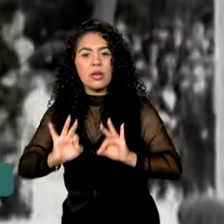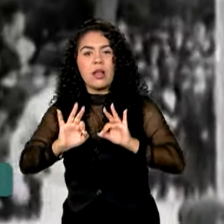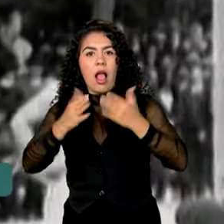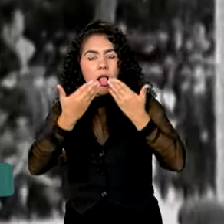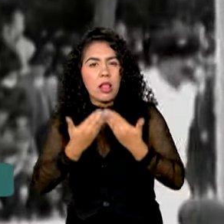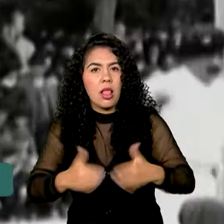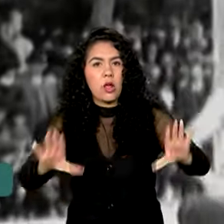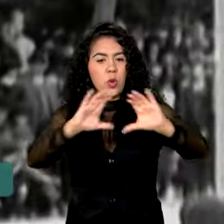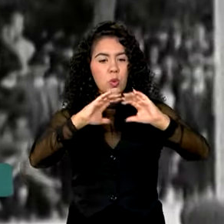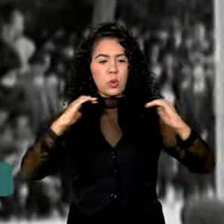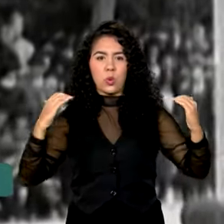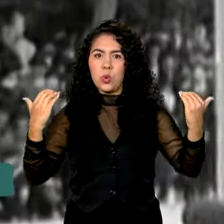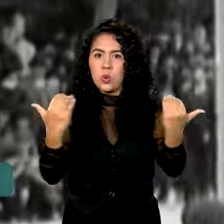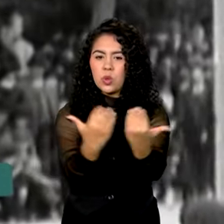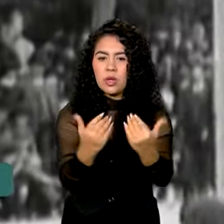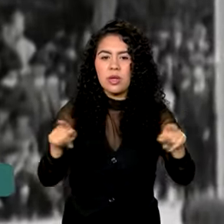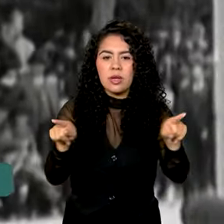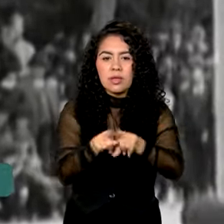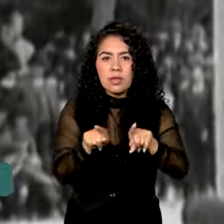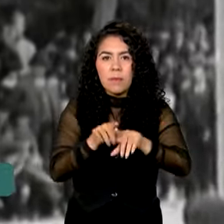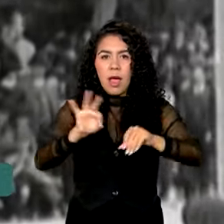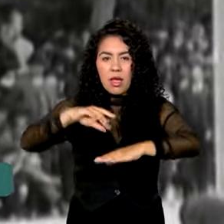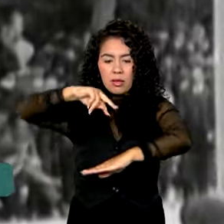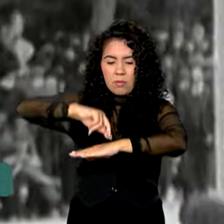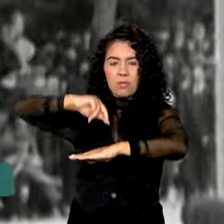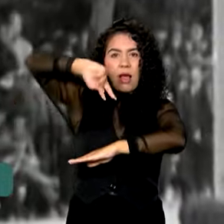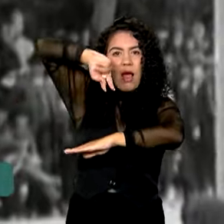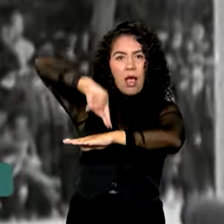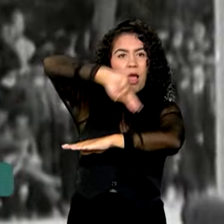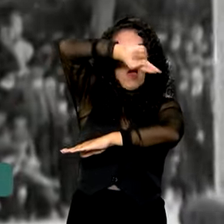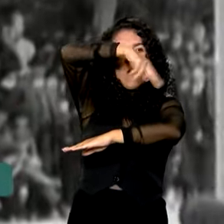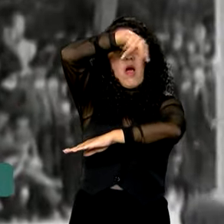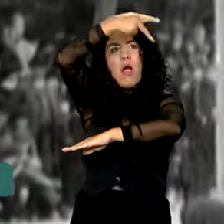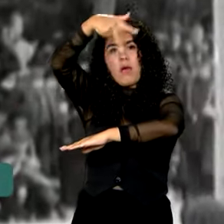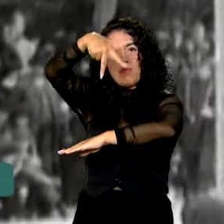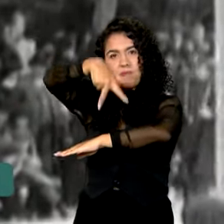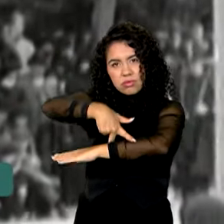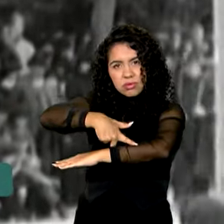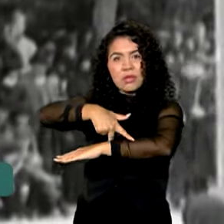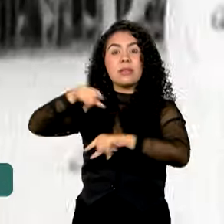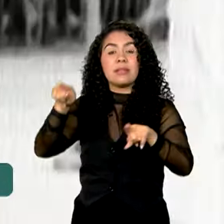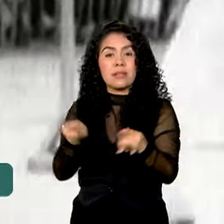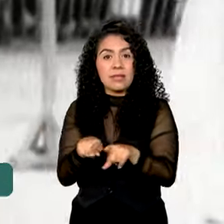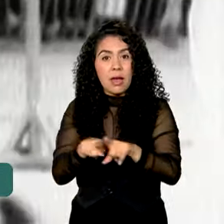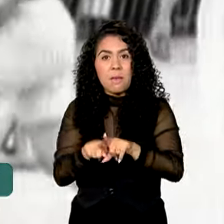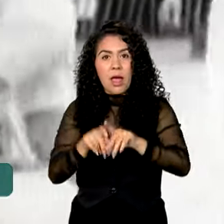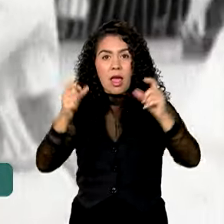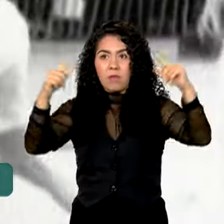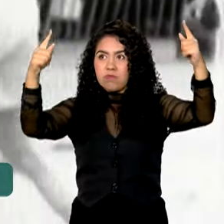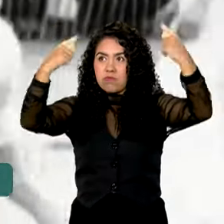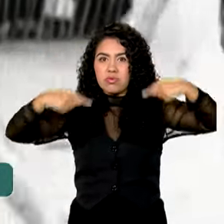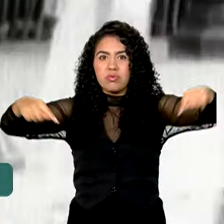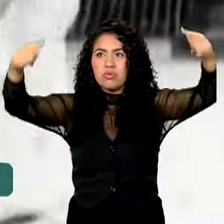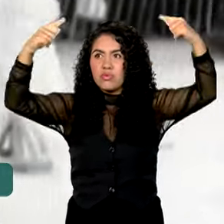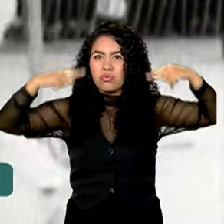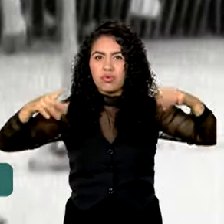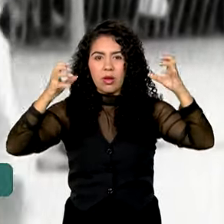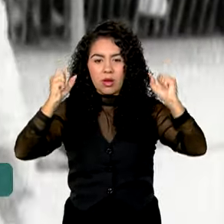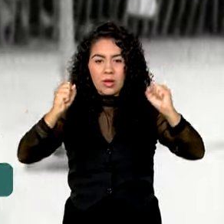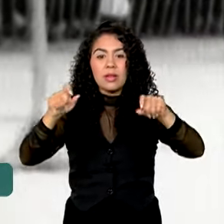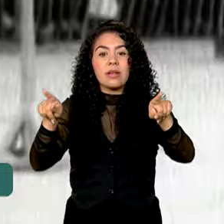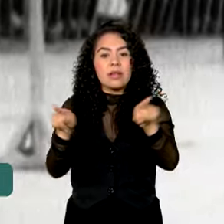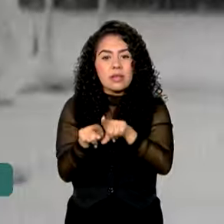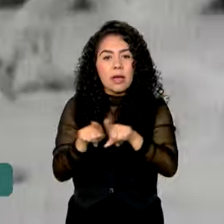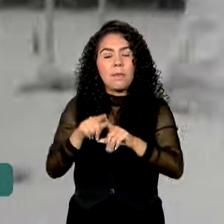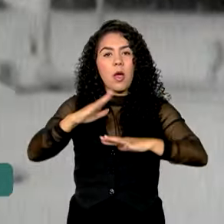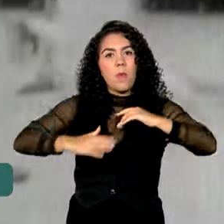de Colômbio, introduziu a primeira Vila Olímpica e o uso do famoso símbolo com os cinco anéis. Também trouxe a participação do